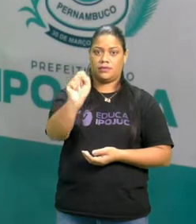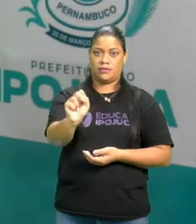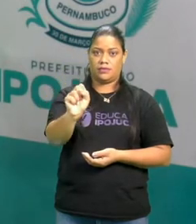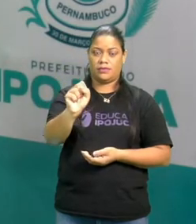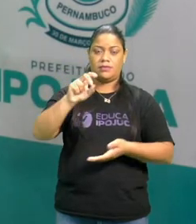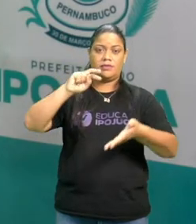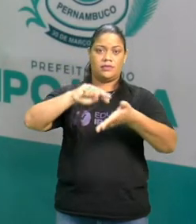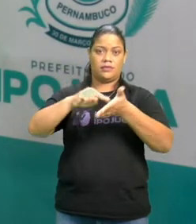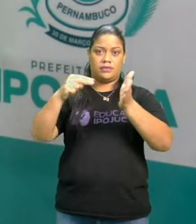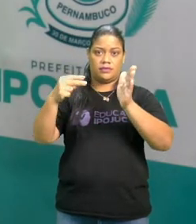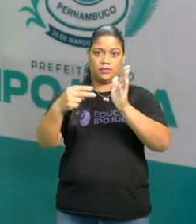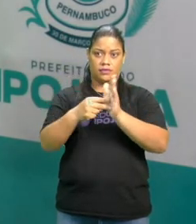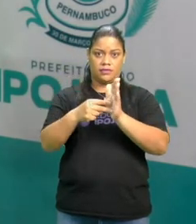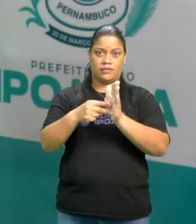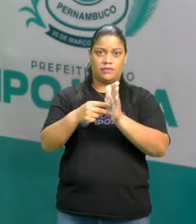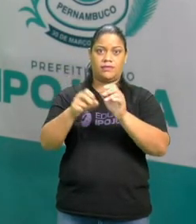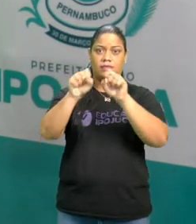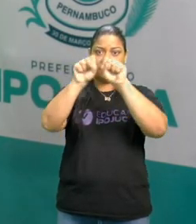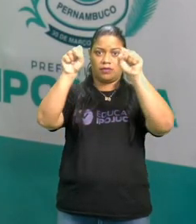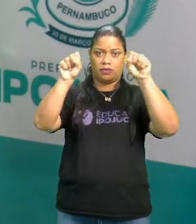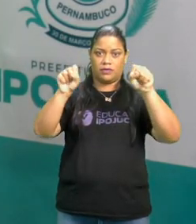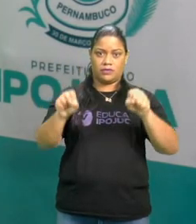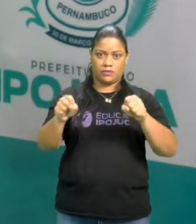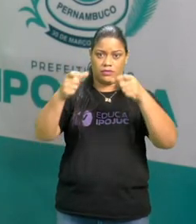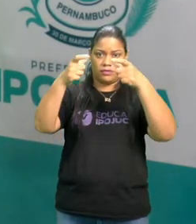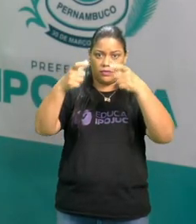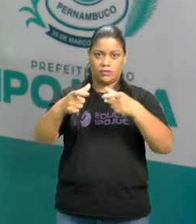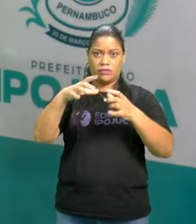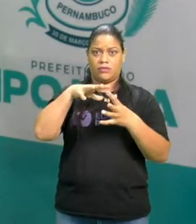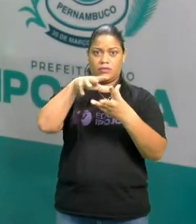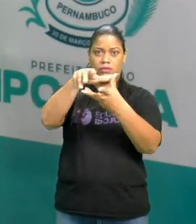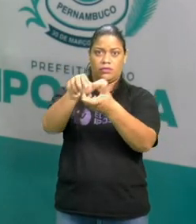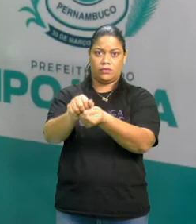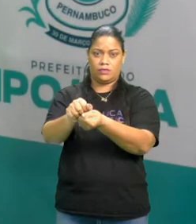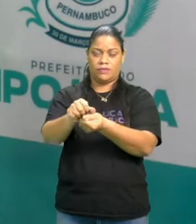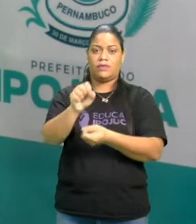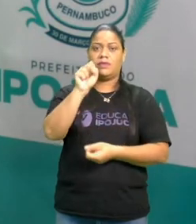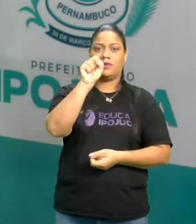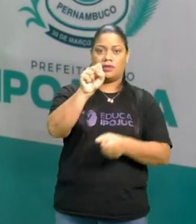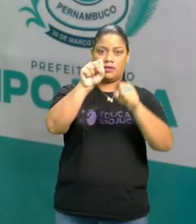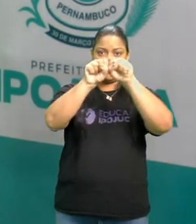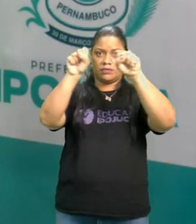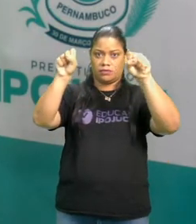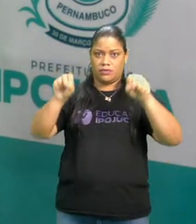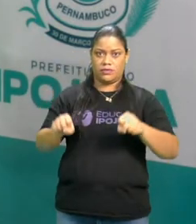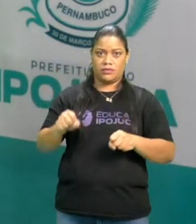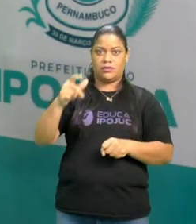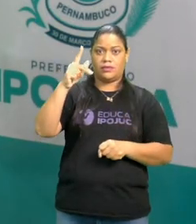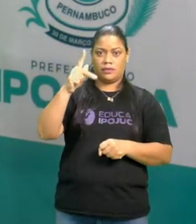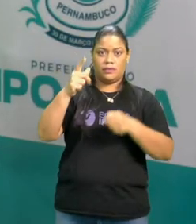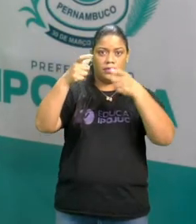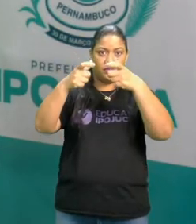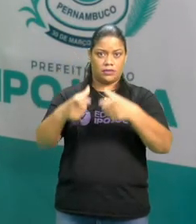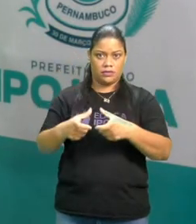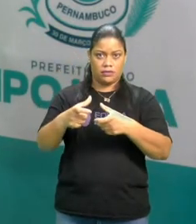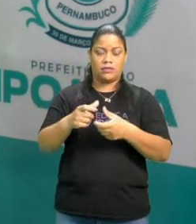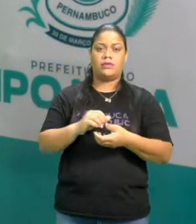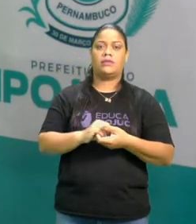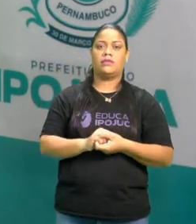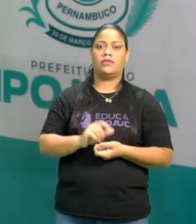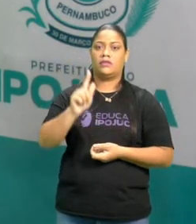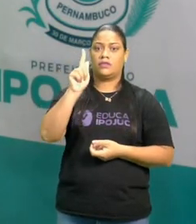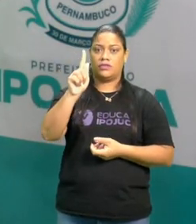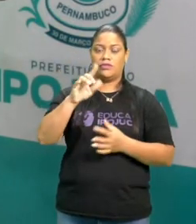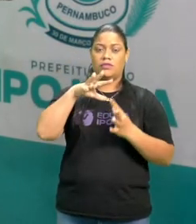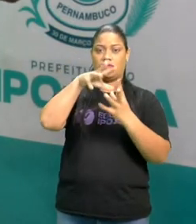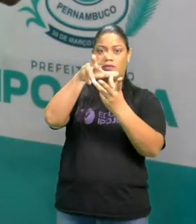significa Sistema de Posicionamento Global, S de Sistema, P de Posicionamento e G de